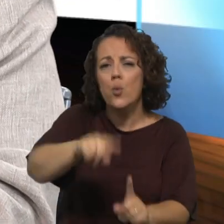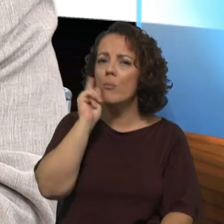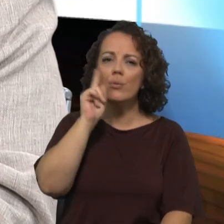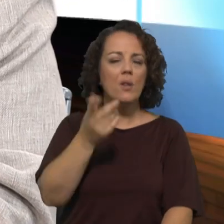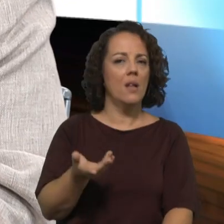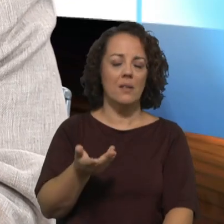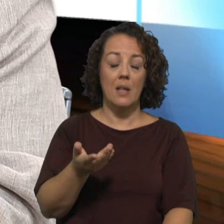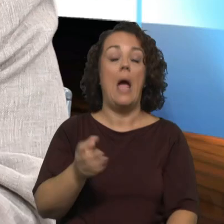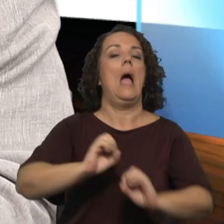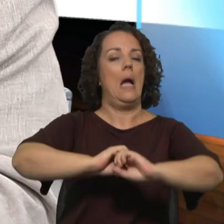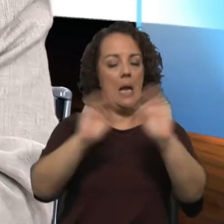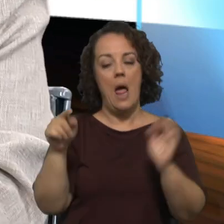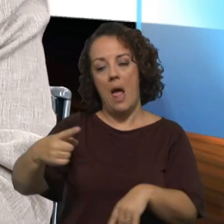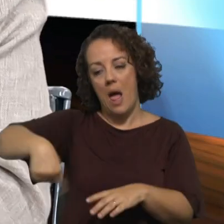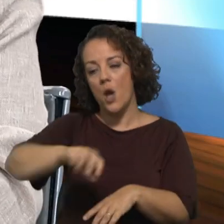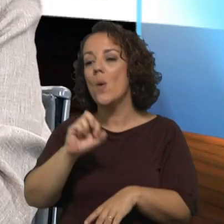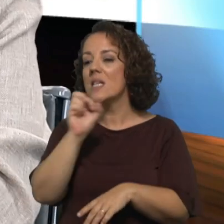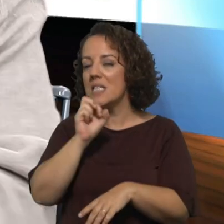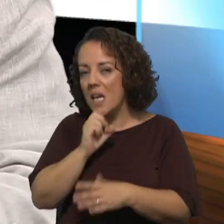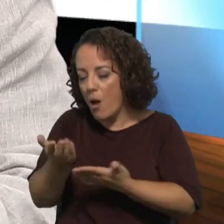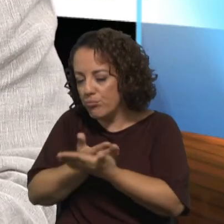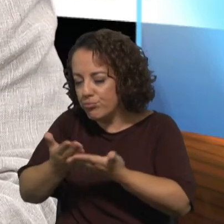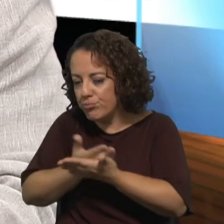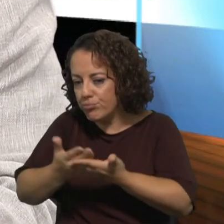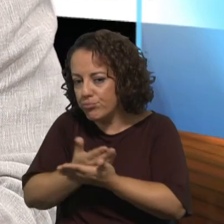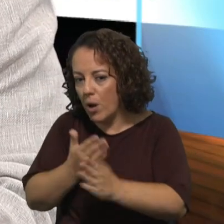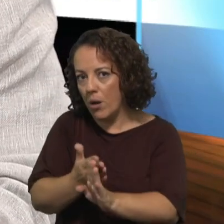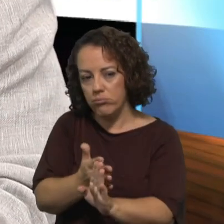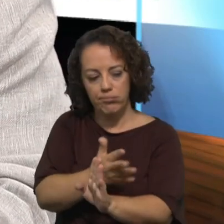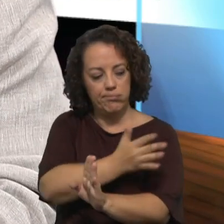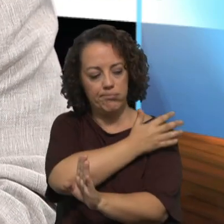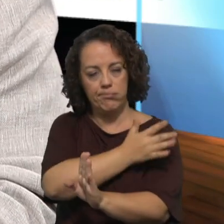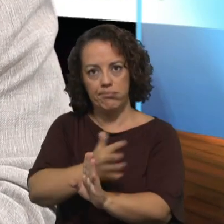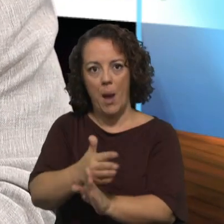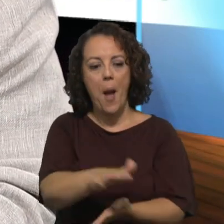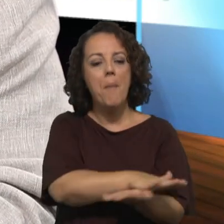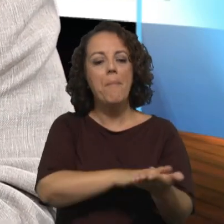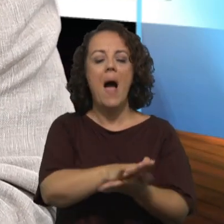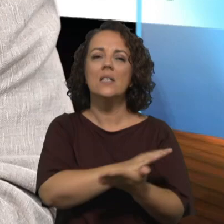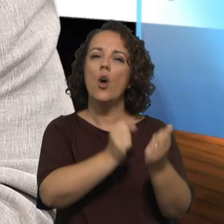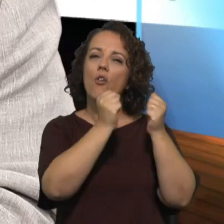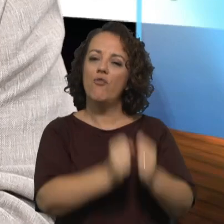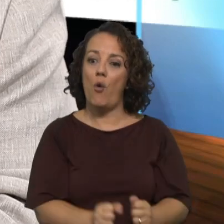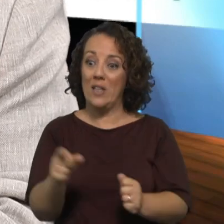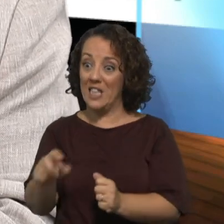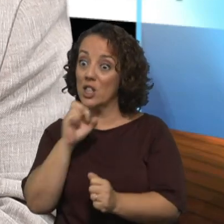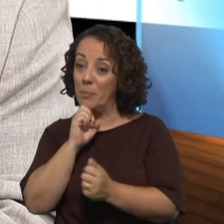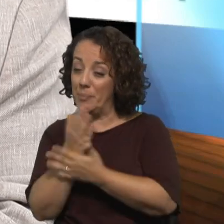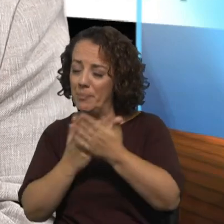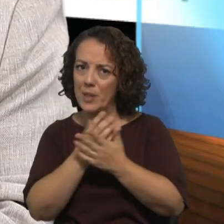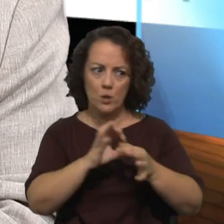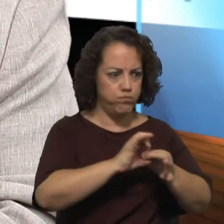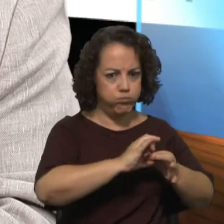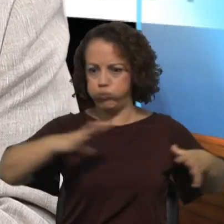o sínodo vai trabalhar isto a partir de uma transformação radical desde as bases do que são as comunidades católicas mas sem essa resposta do e